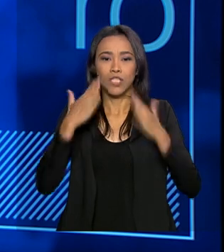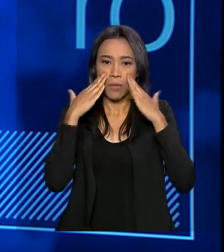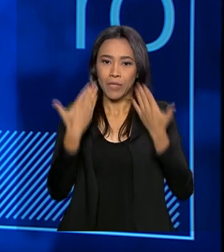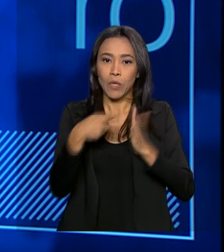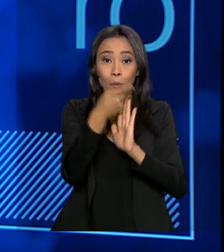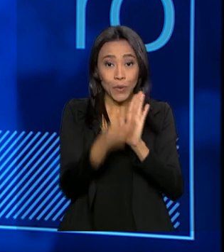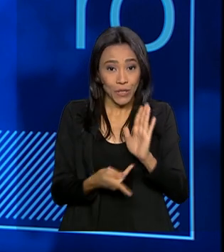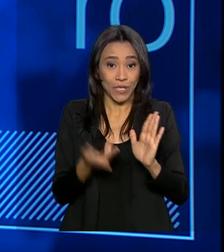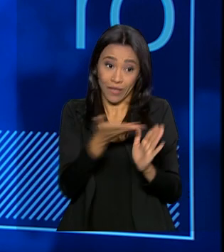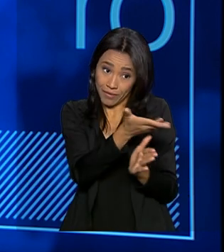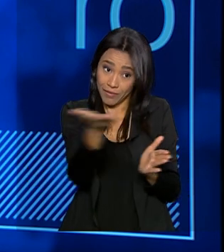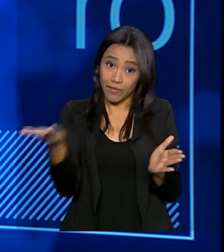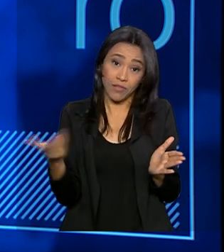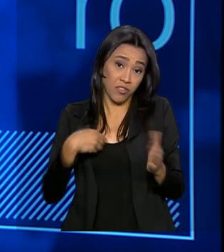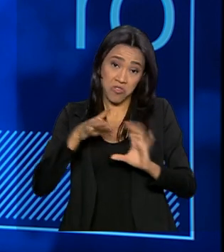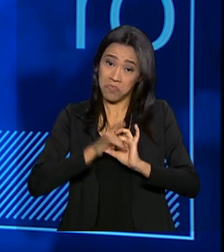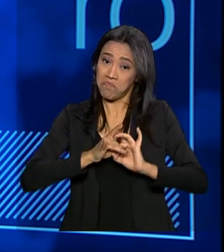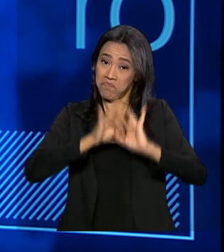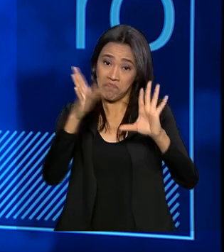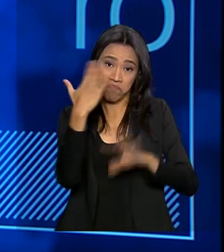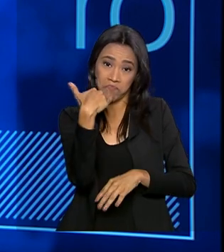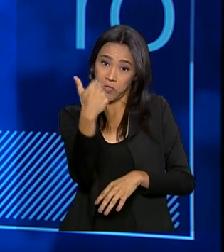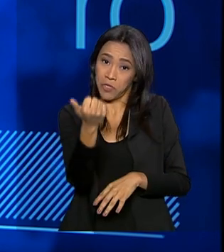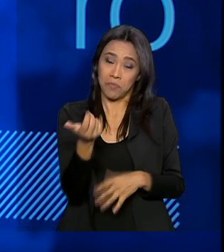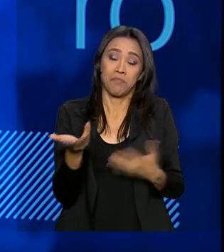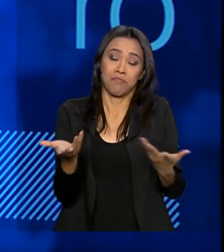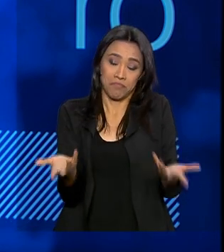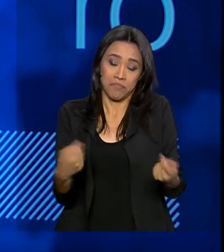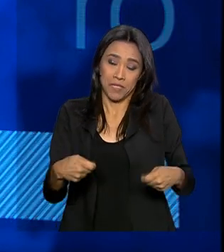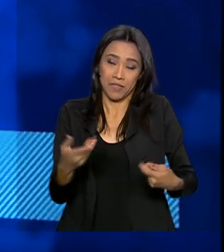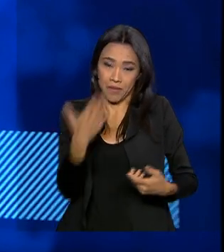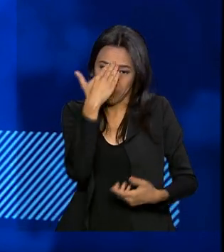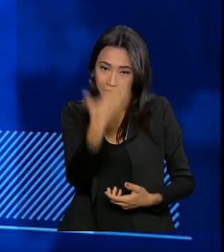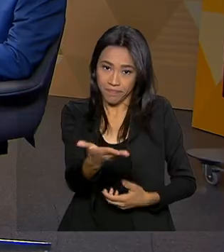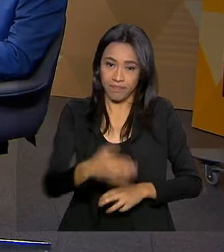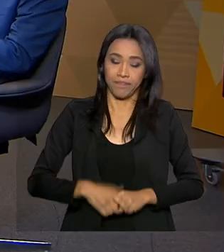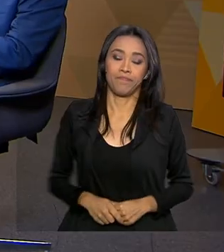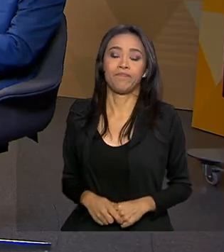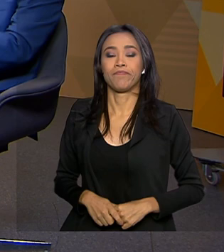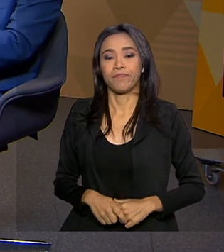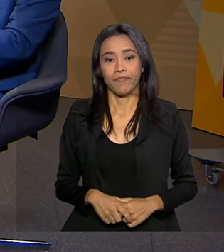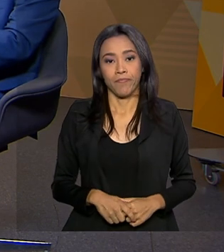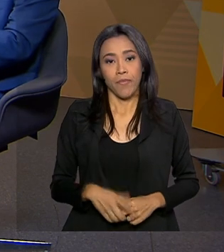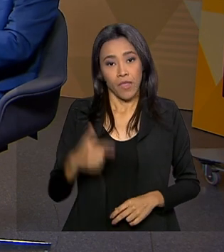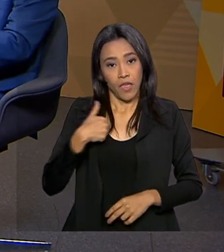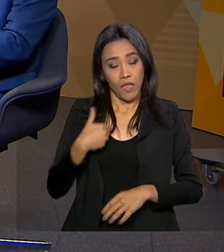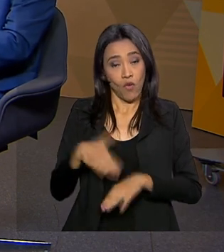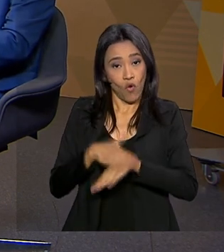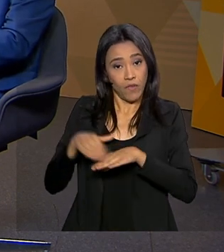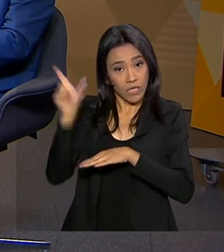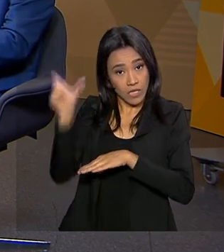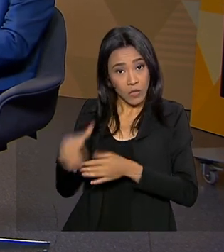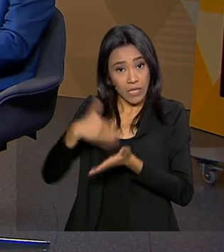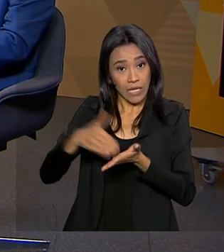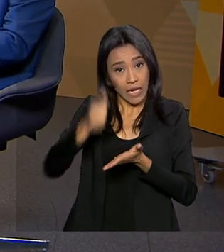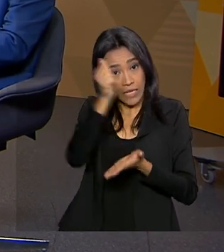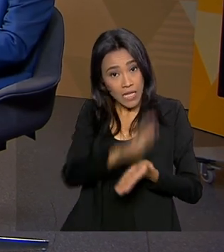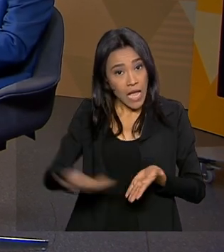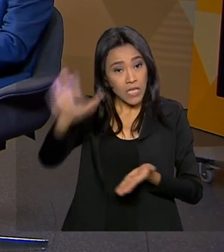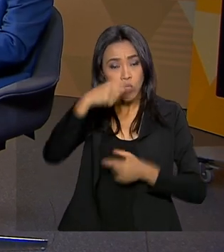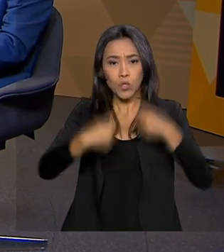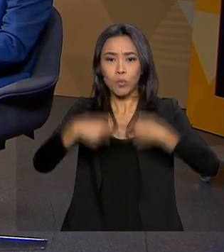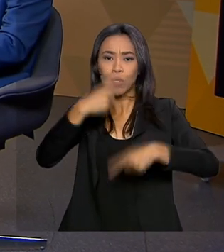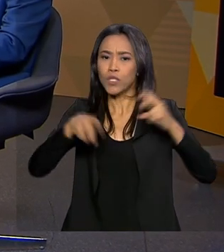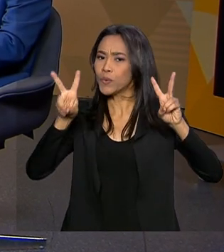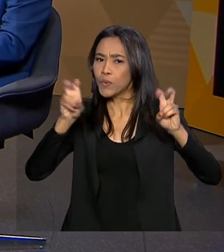projeto, se apresentar e estamos à disposição lá quando for necessário. Obrigado. Eu conversei com o secretário nacional de políticas